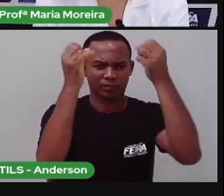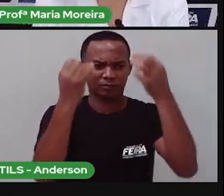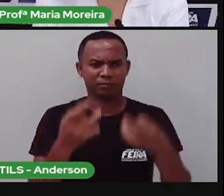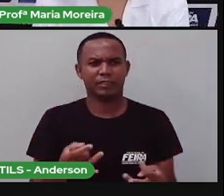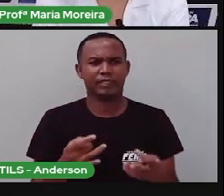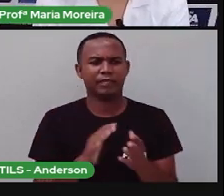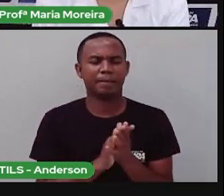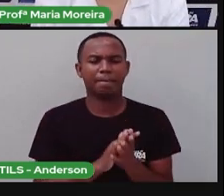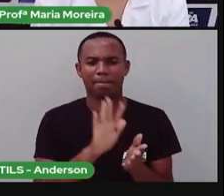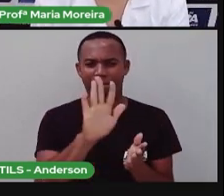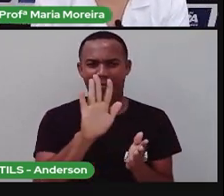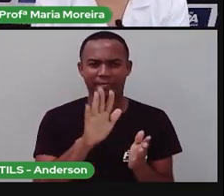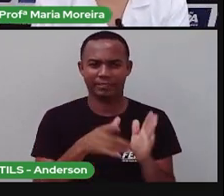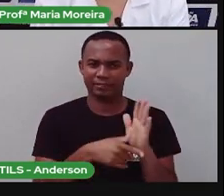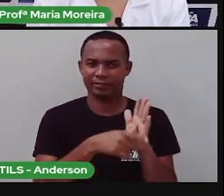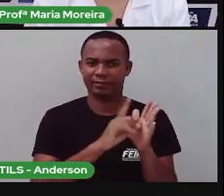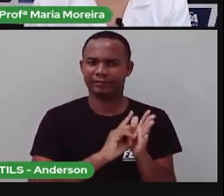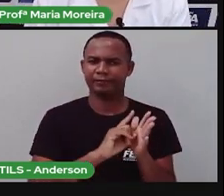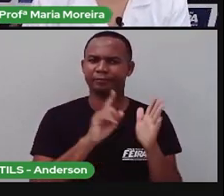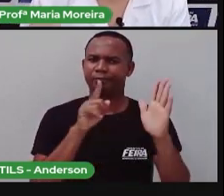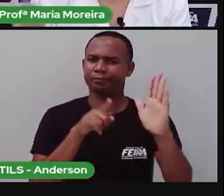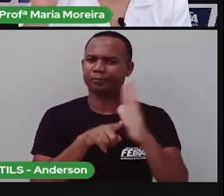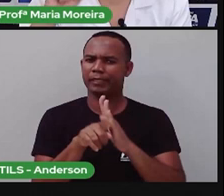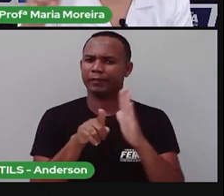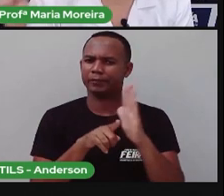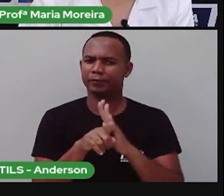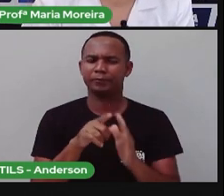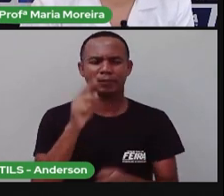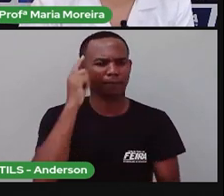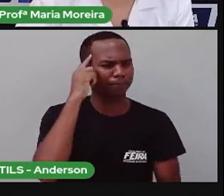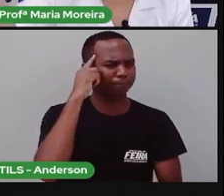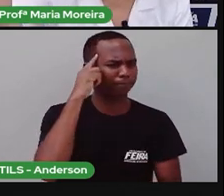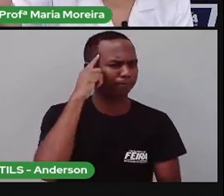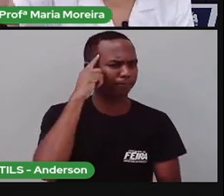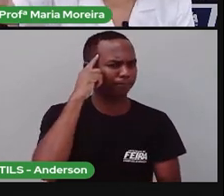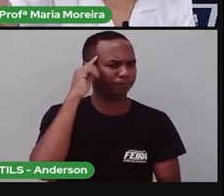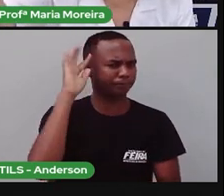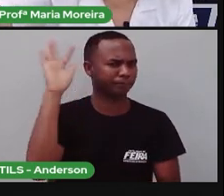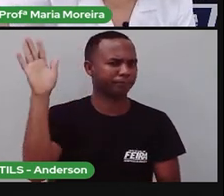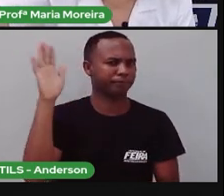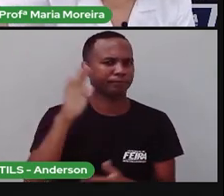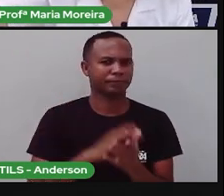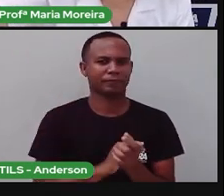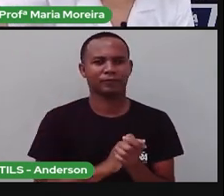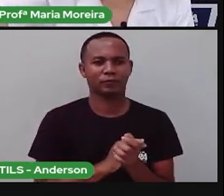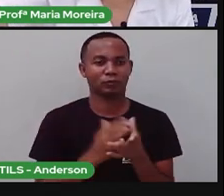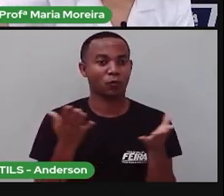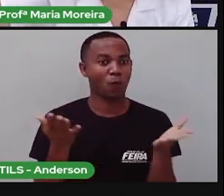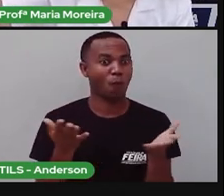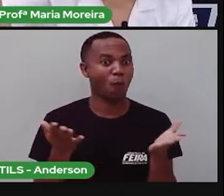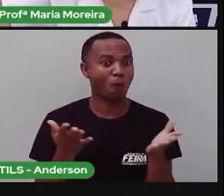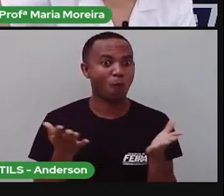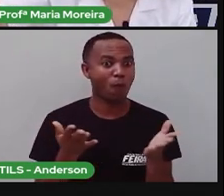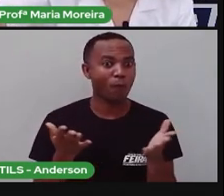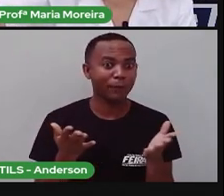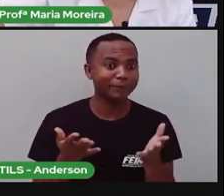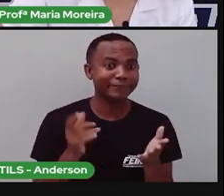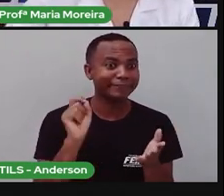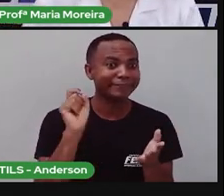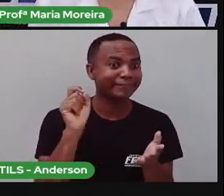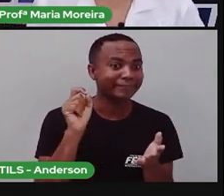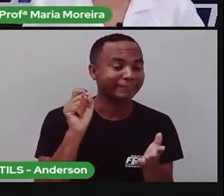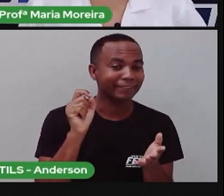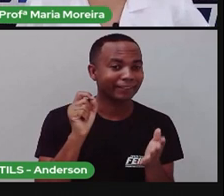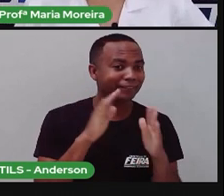fazer alguns questionamentos, né? Vamos ver se hoje teve alguém aqui que eu não vou dizer quem, né, se esse alguém aqui